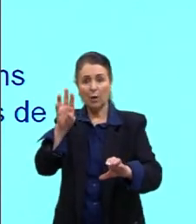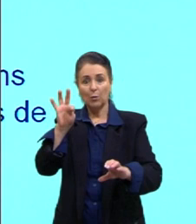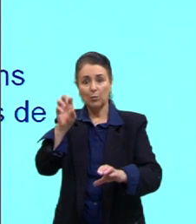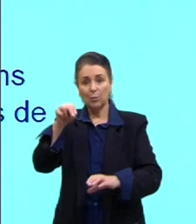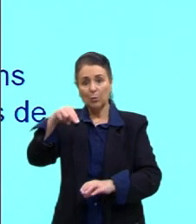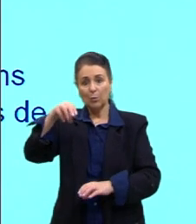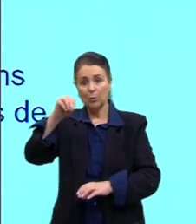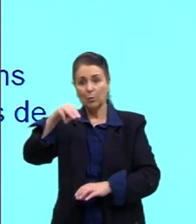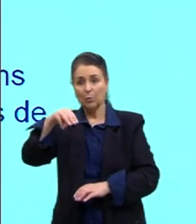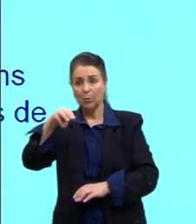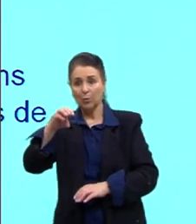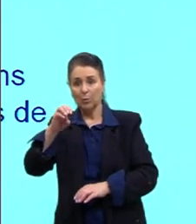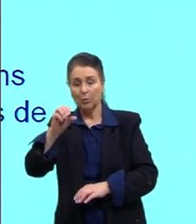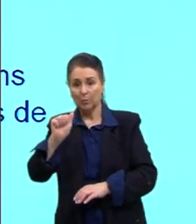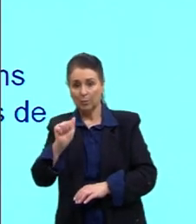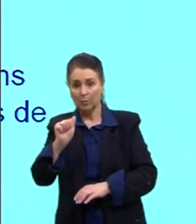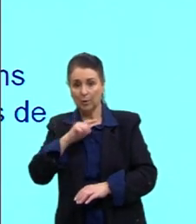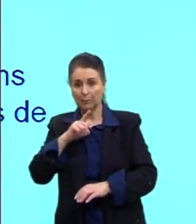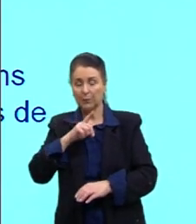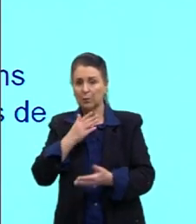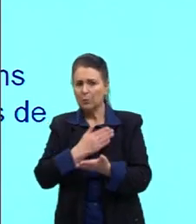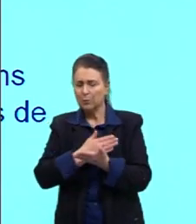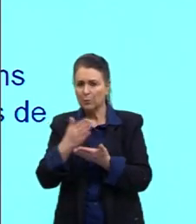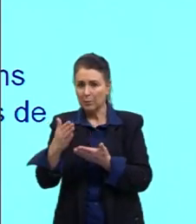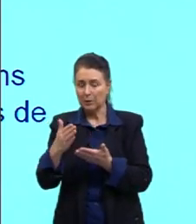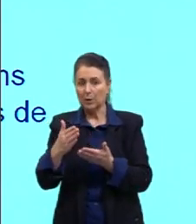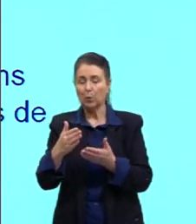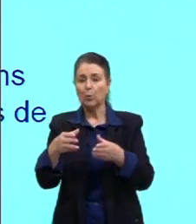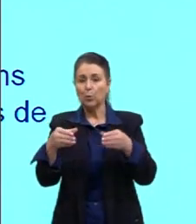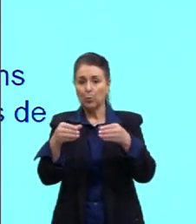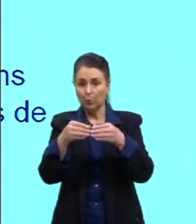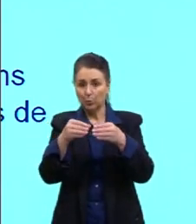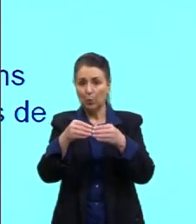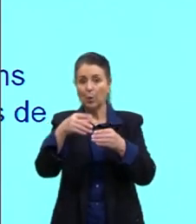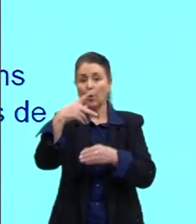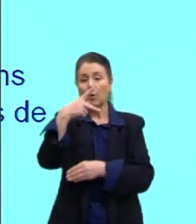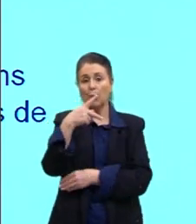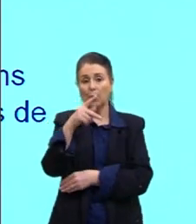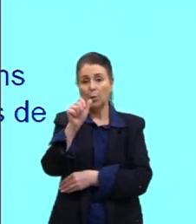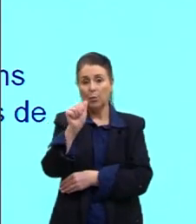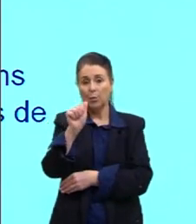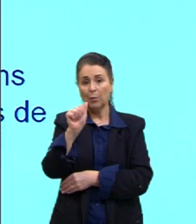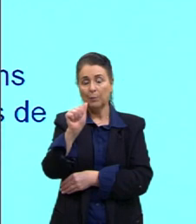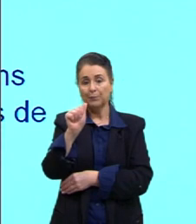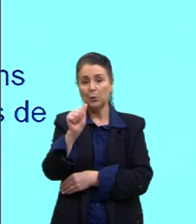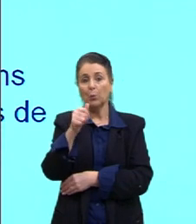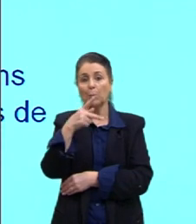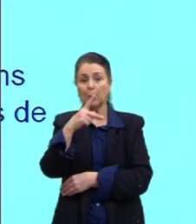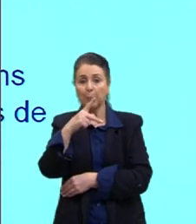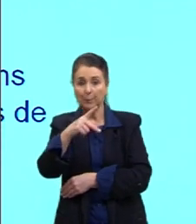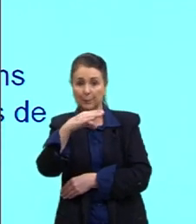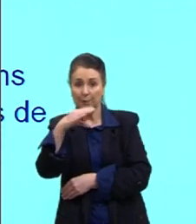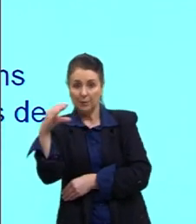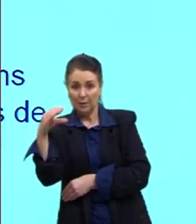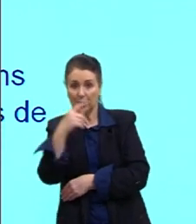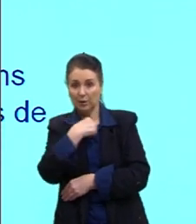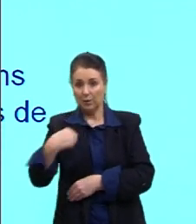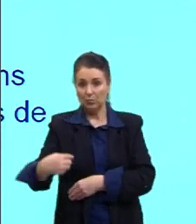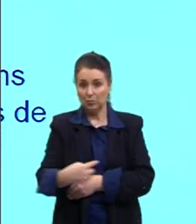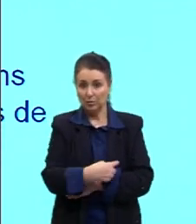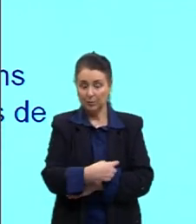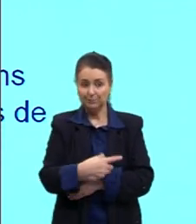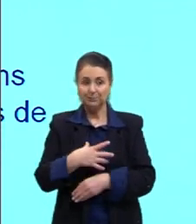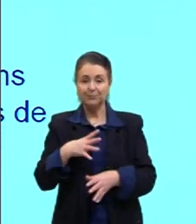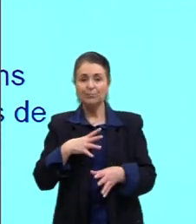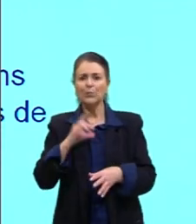a entrada, né, chegando ao poder, o Partido Comunista, ele vai levar em consideração as etnias que tem